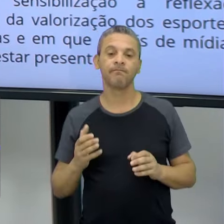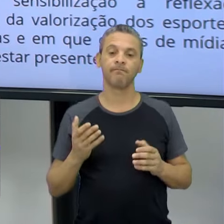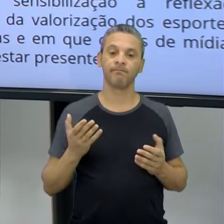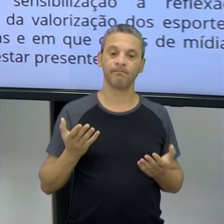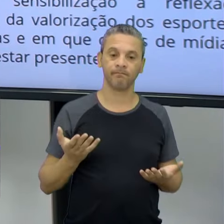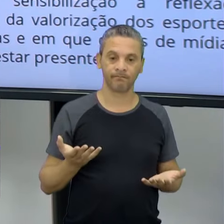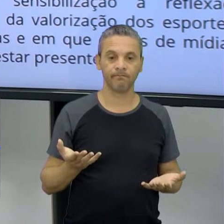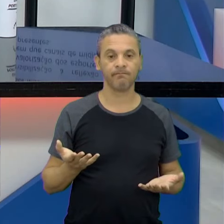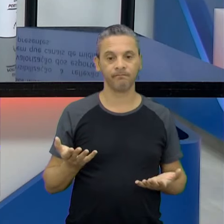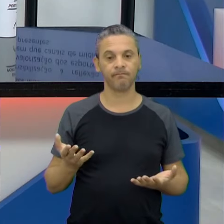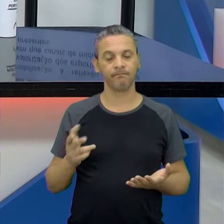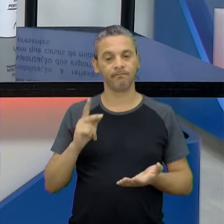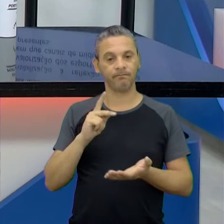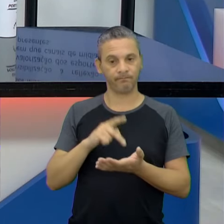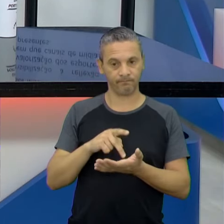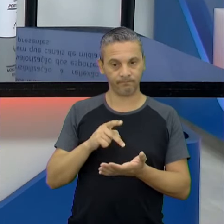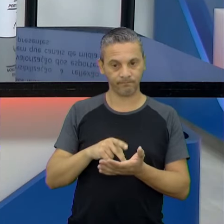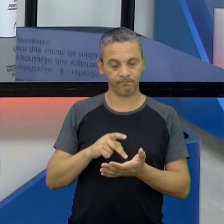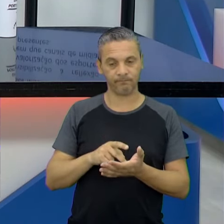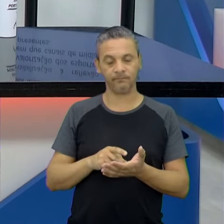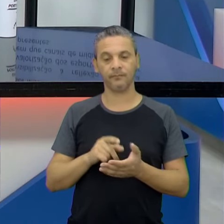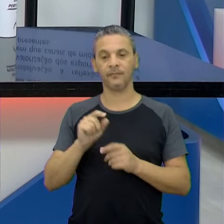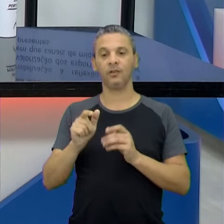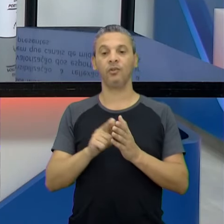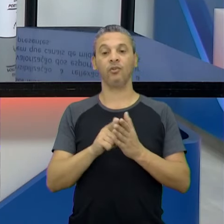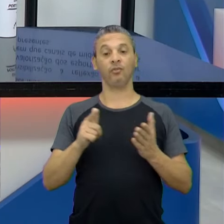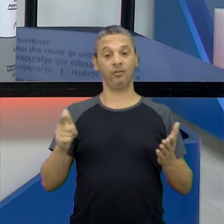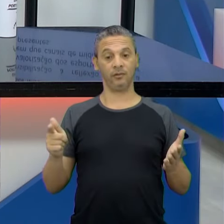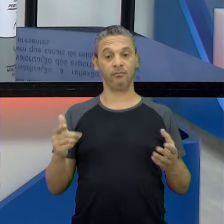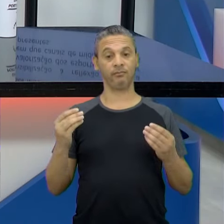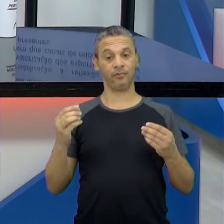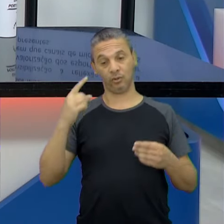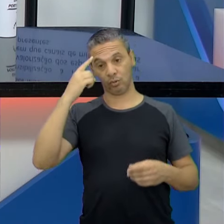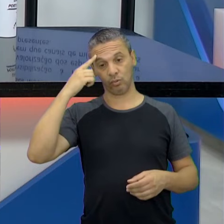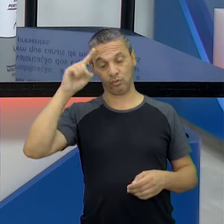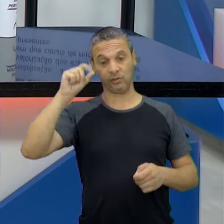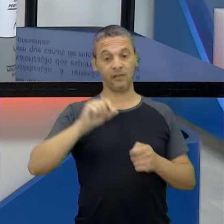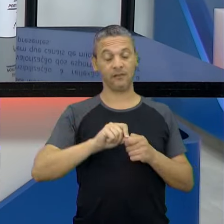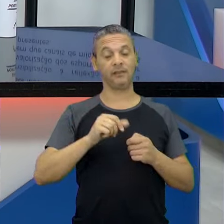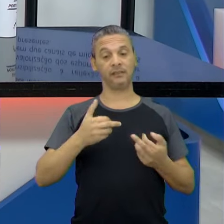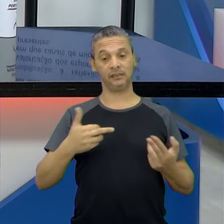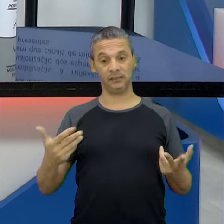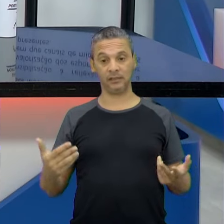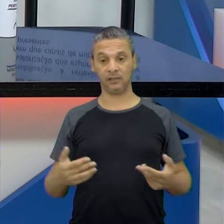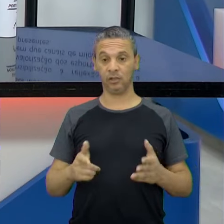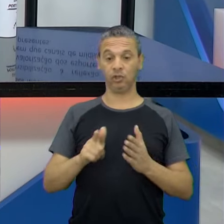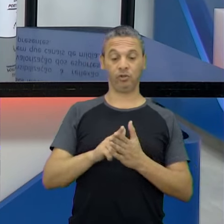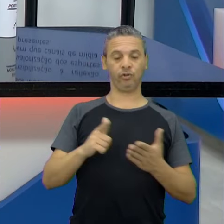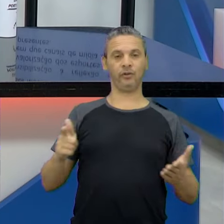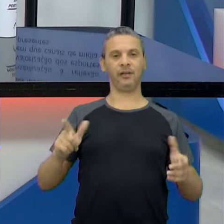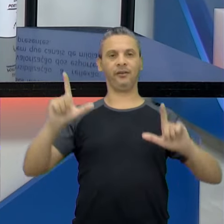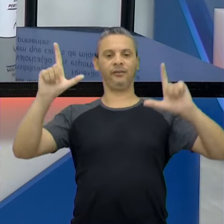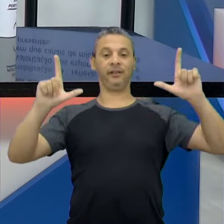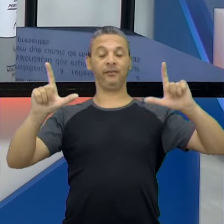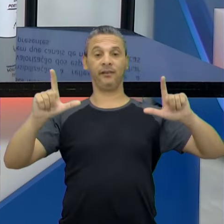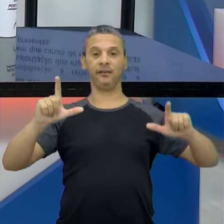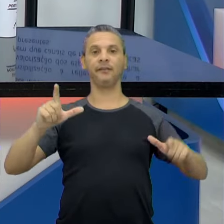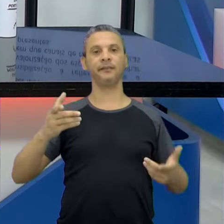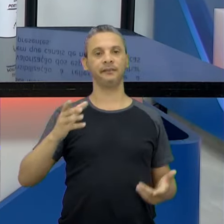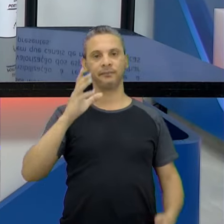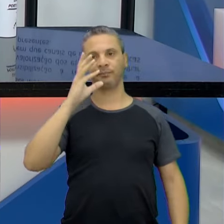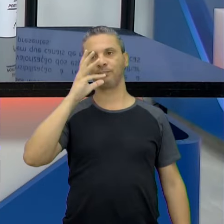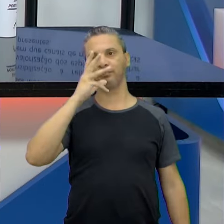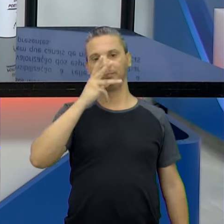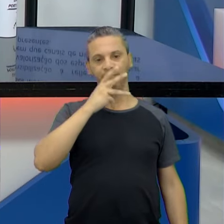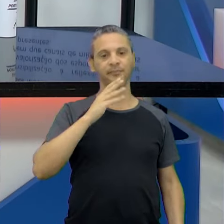que... Um jornal de verdade, ele é um prazo enorme, você me deu um dia para fazer. E para um jornal, isso aí é uma eternidade.